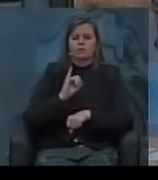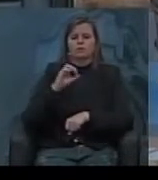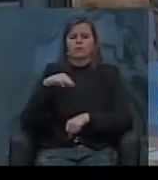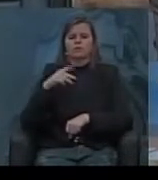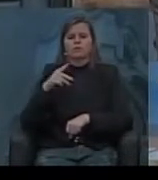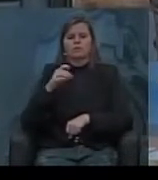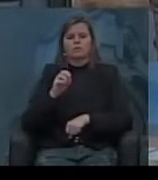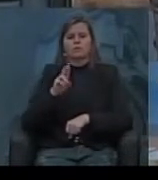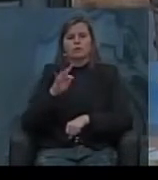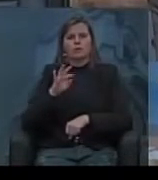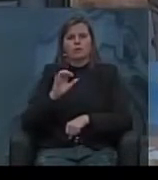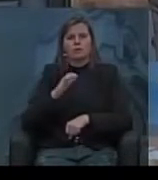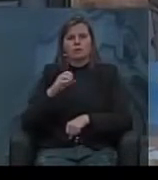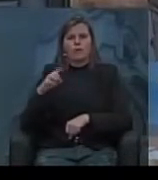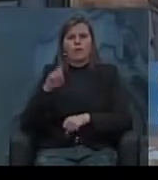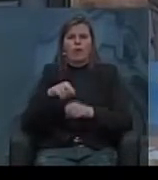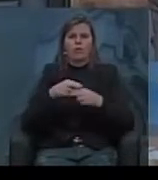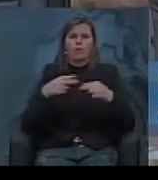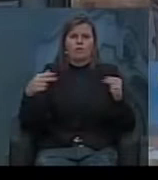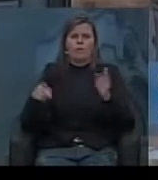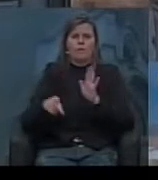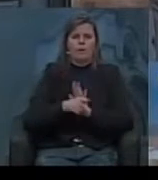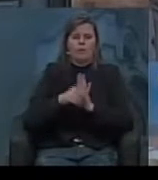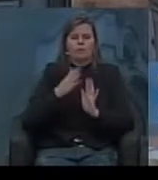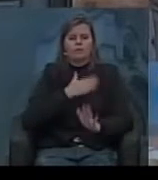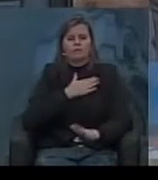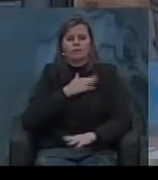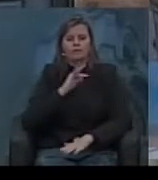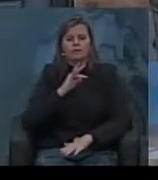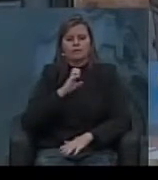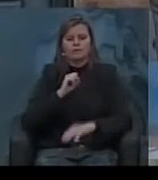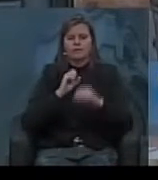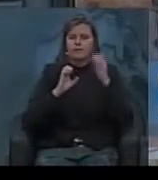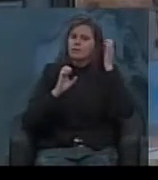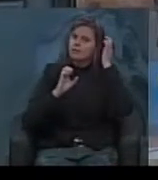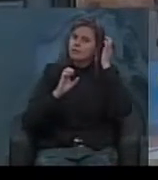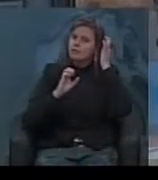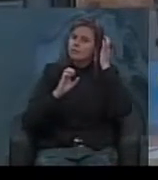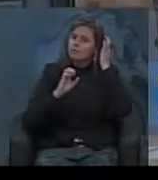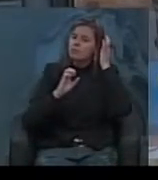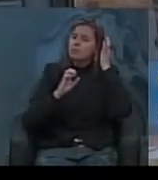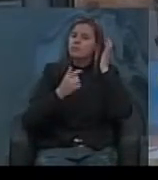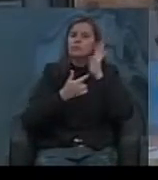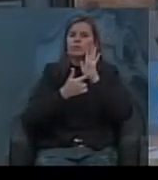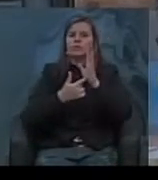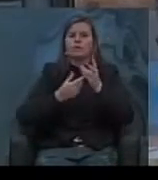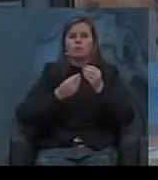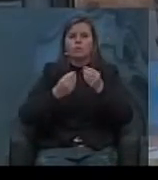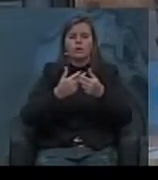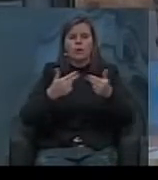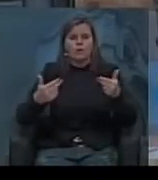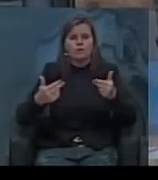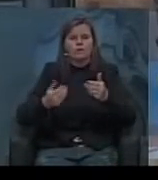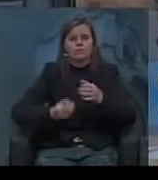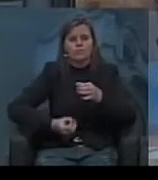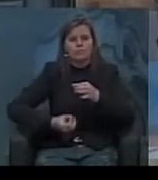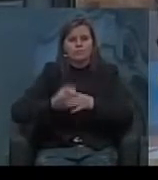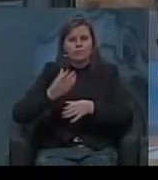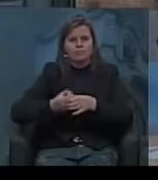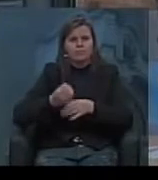essa é a grande novidade da minha tese de doutorado, que mostra que muitas coisas que foram implementadas no segundo PND no governo